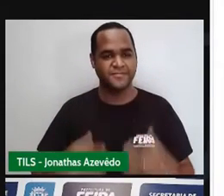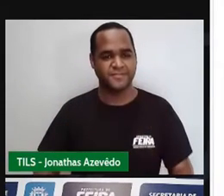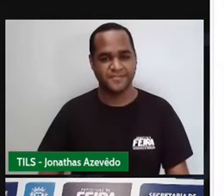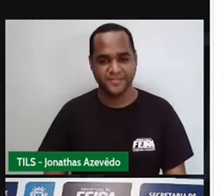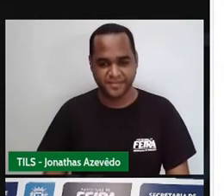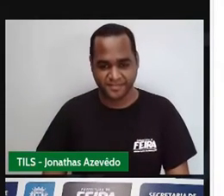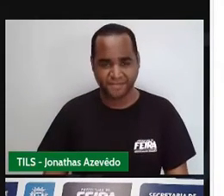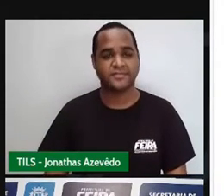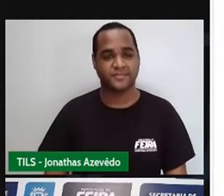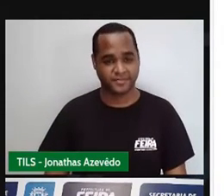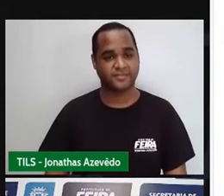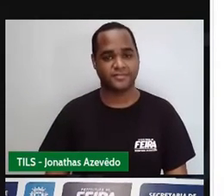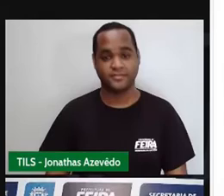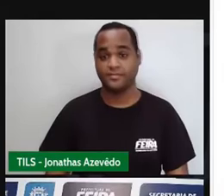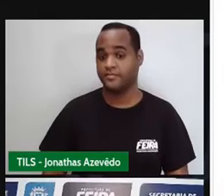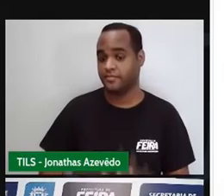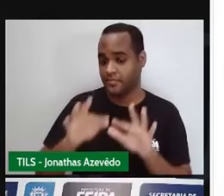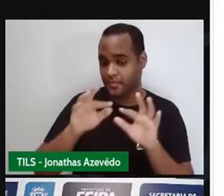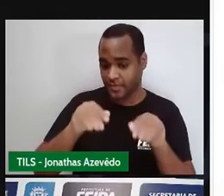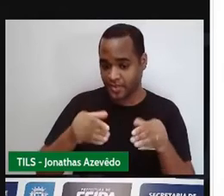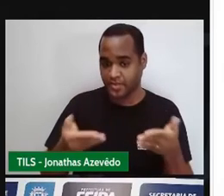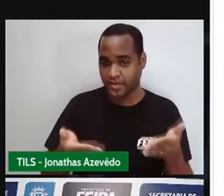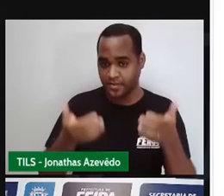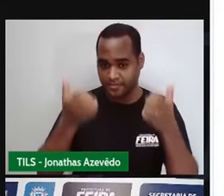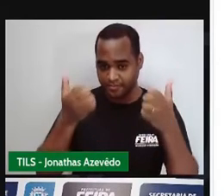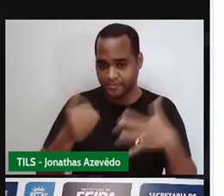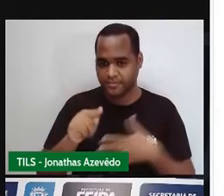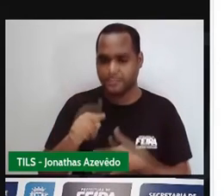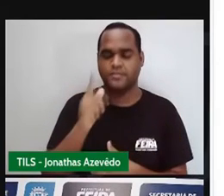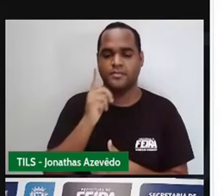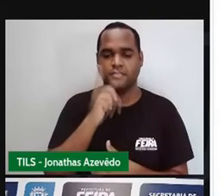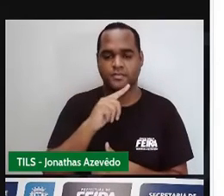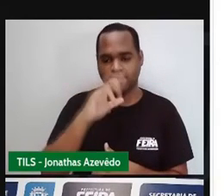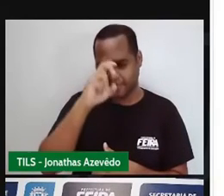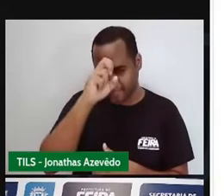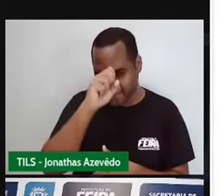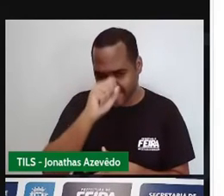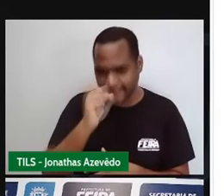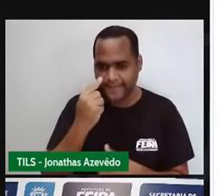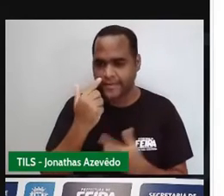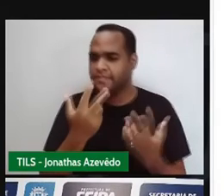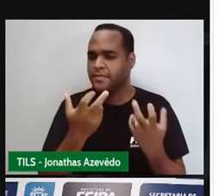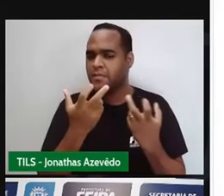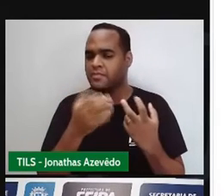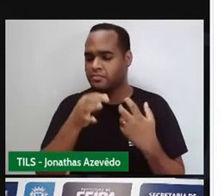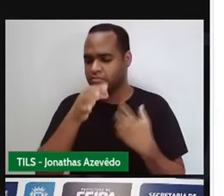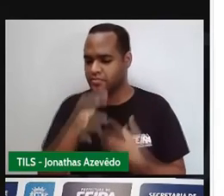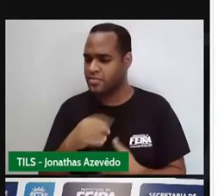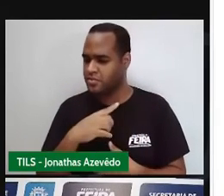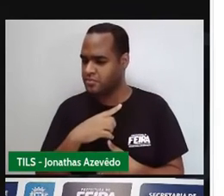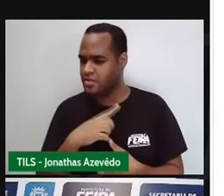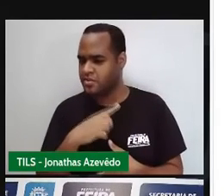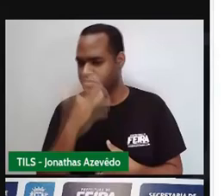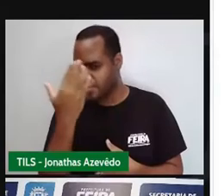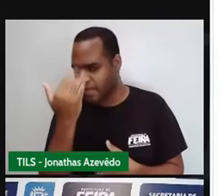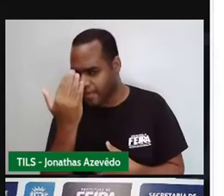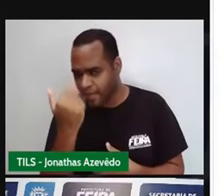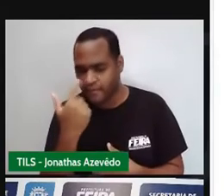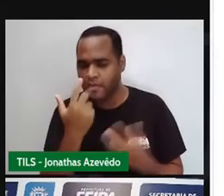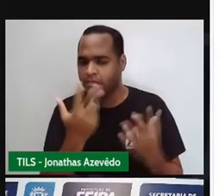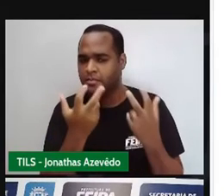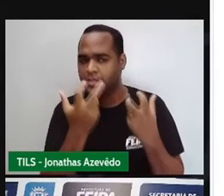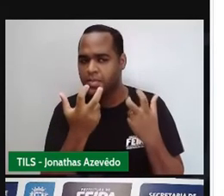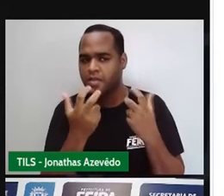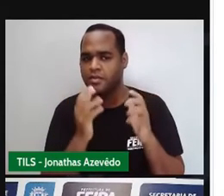que até aqui é onde eu falei, talvez você já tenha conseguido perceber. Aliás, talvez não, eu tenho certeza que você já conseguiu perceber.